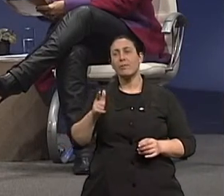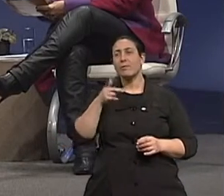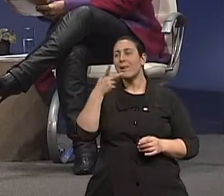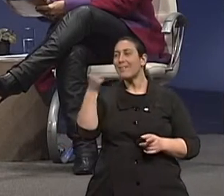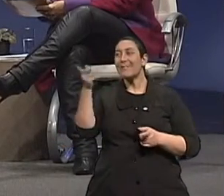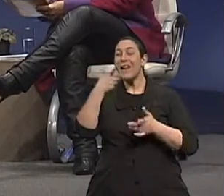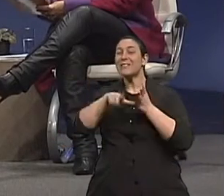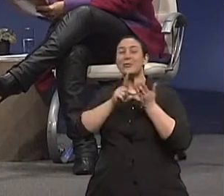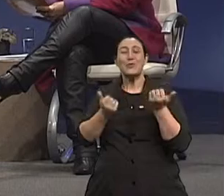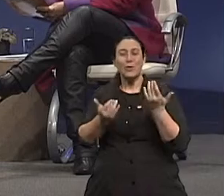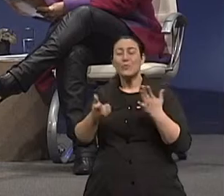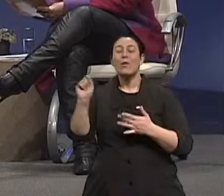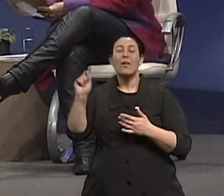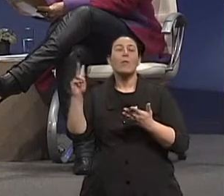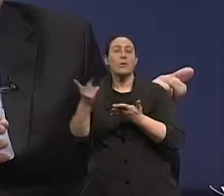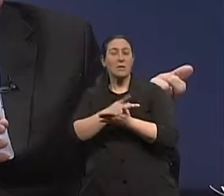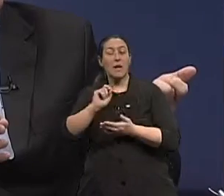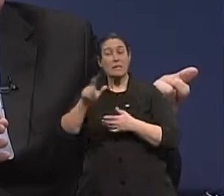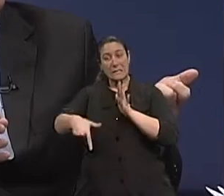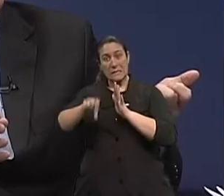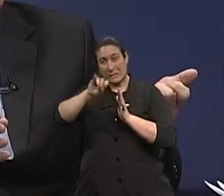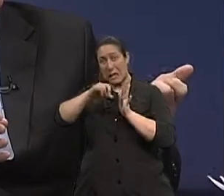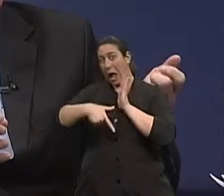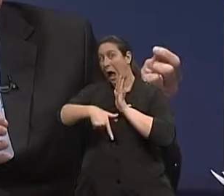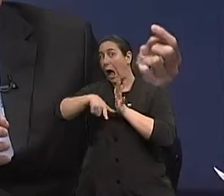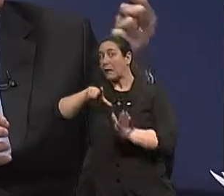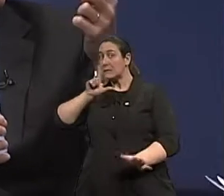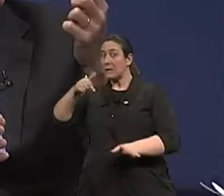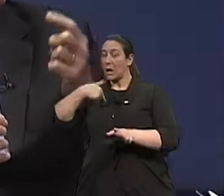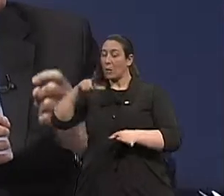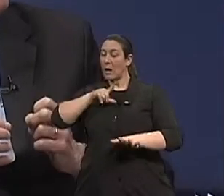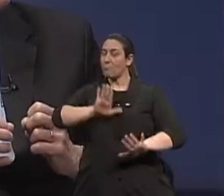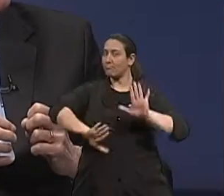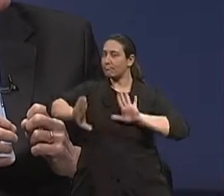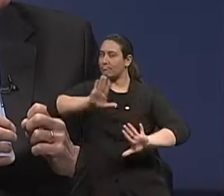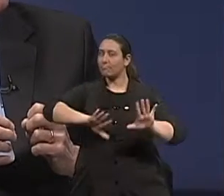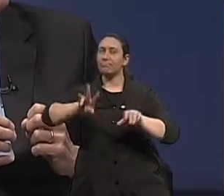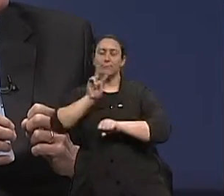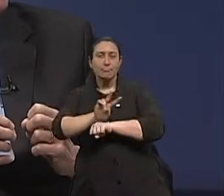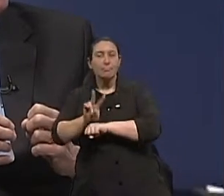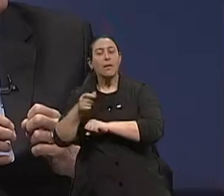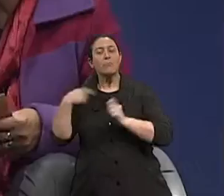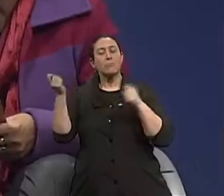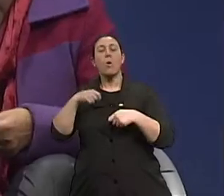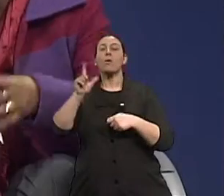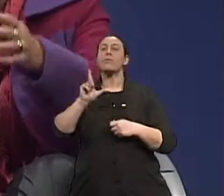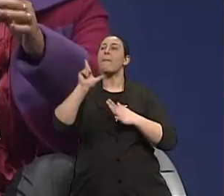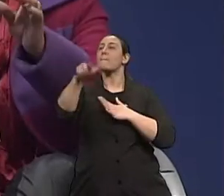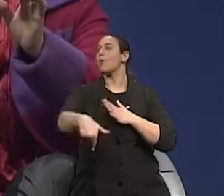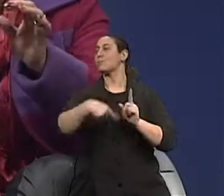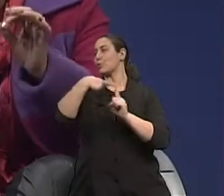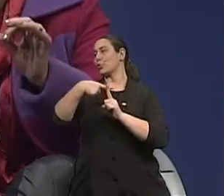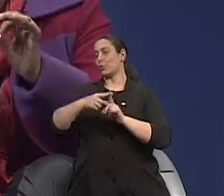juventude. Tá, E quanto mais precoce for esses cuidados de ordem preventiva. Ah, isso que eu ia lhe perguntar. Melhores serão os resultados depois. Quanto mais precoce.